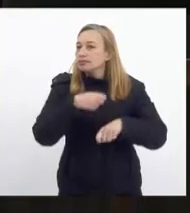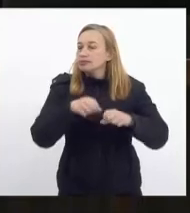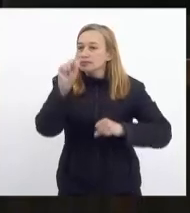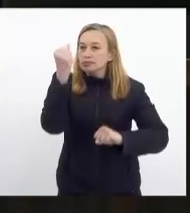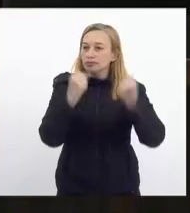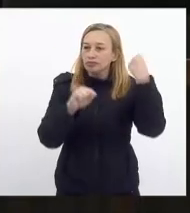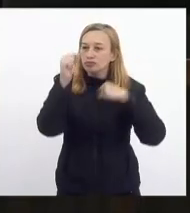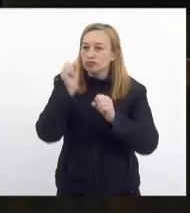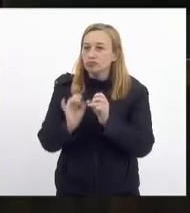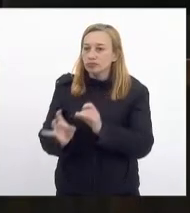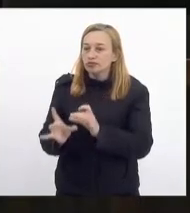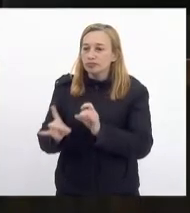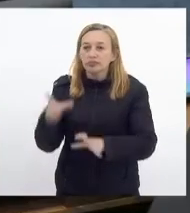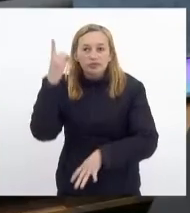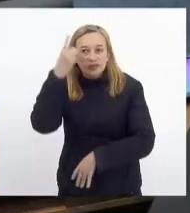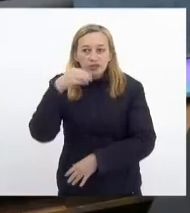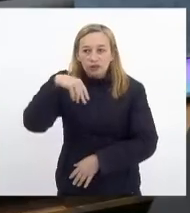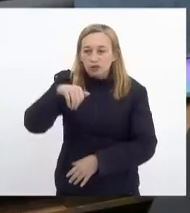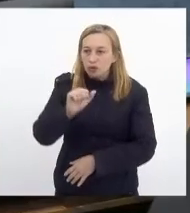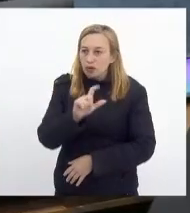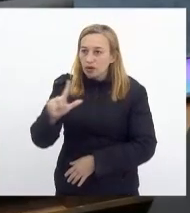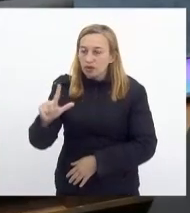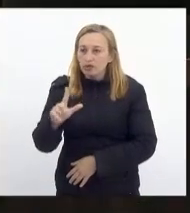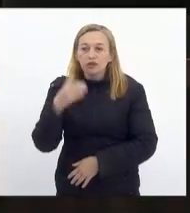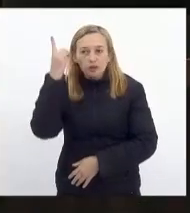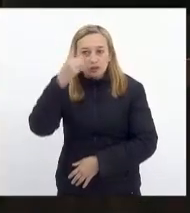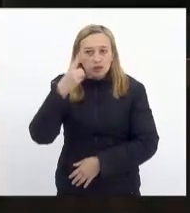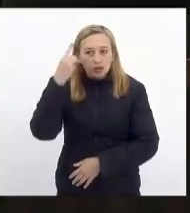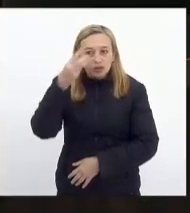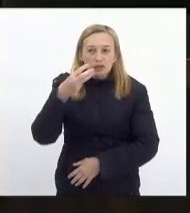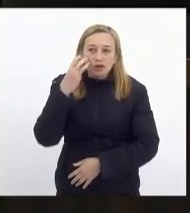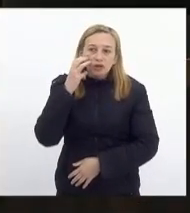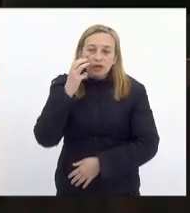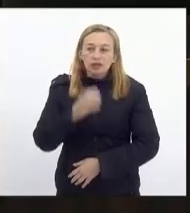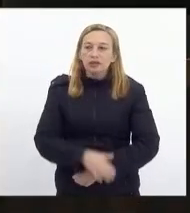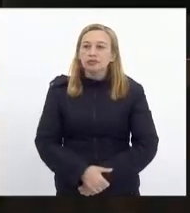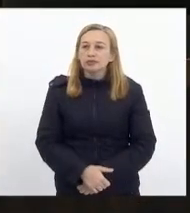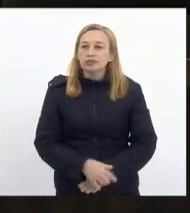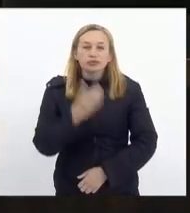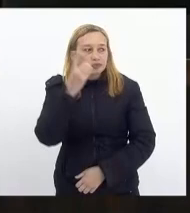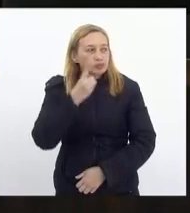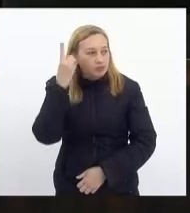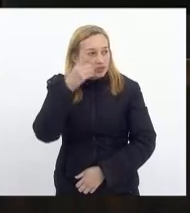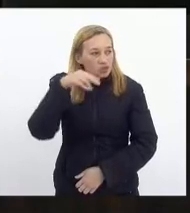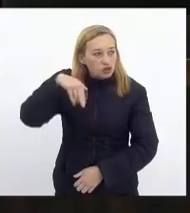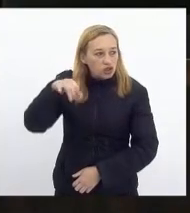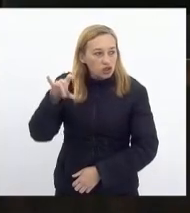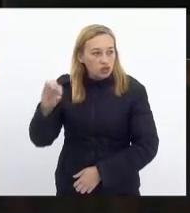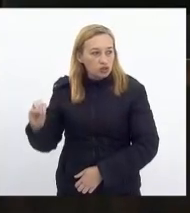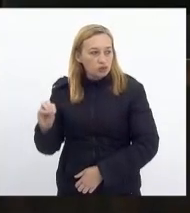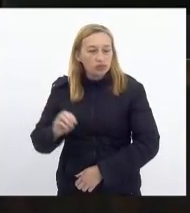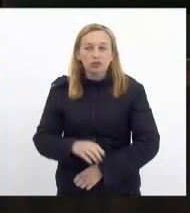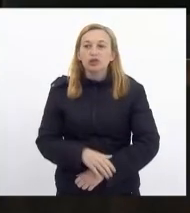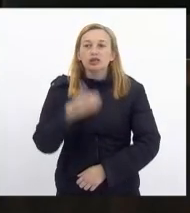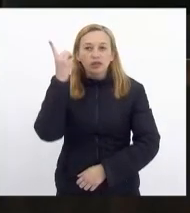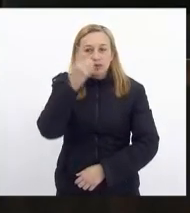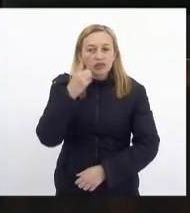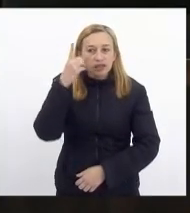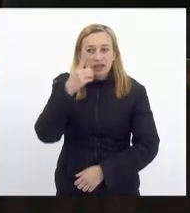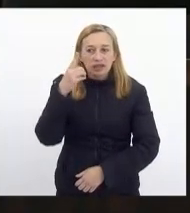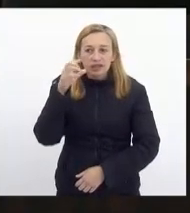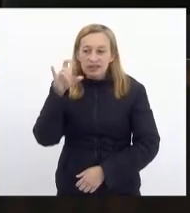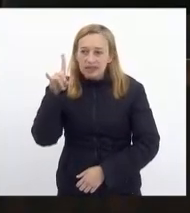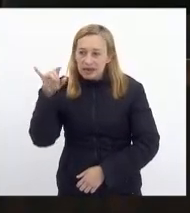Carvalho, deputado Valdeque Carneiro, deputado Dionísio Lins, deputado Acelia